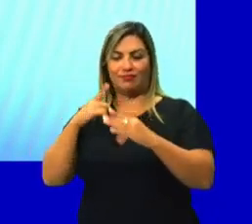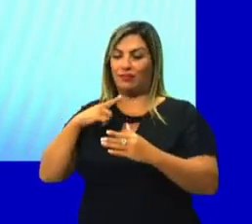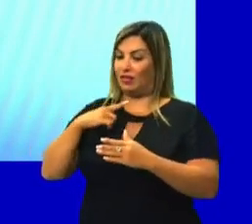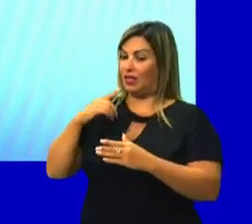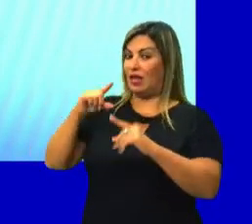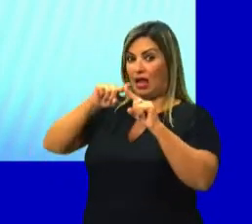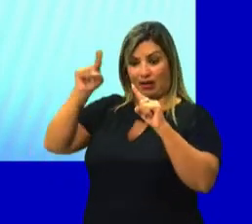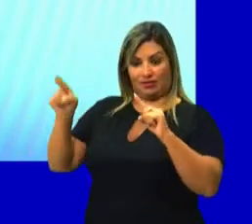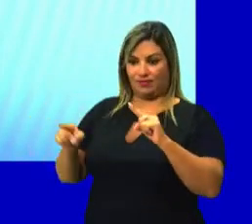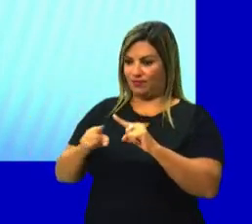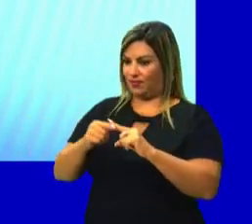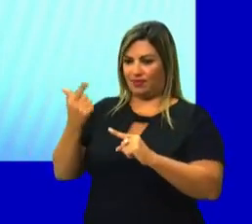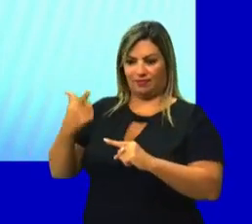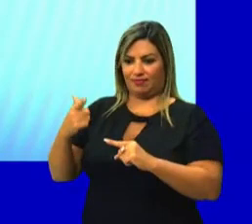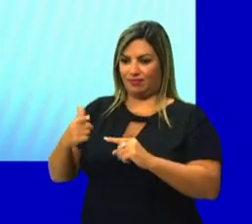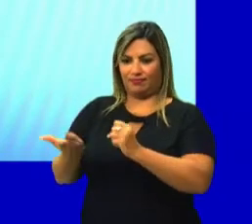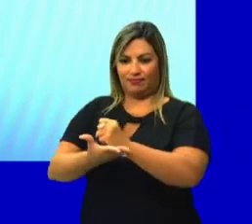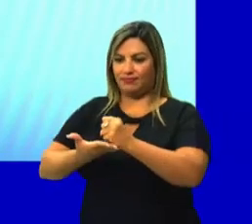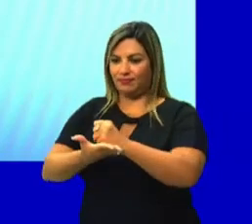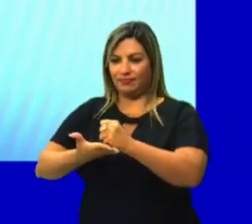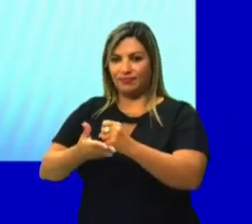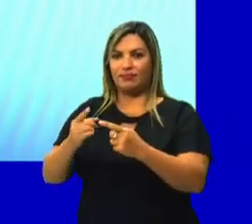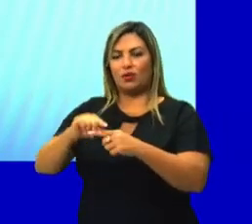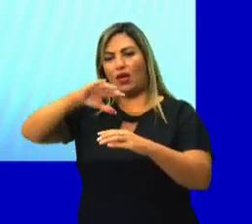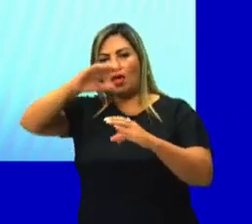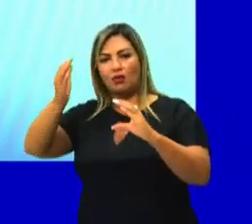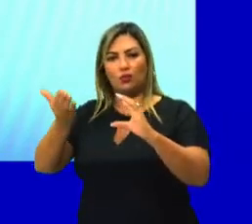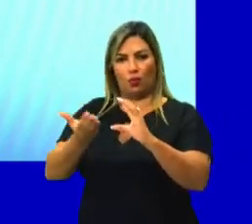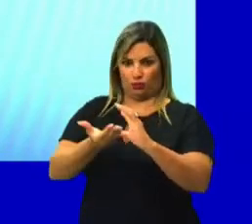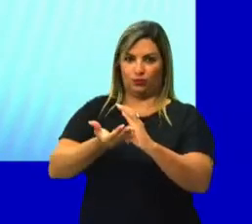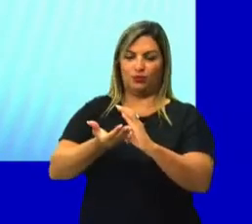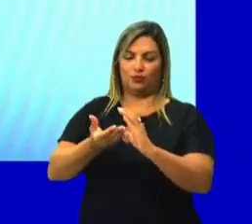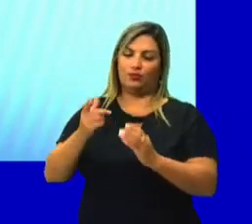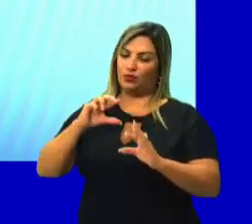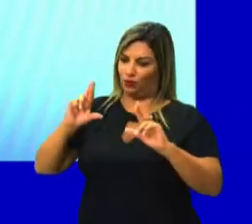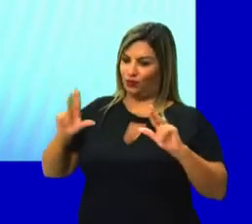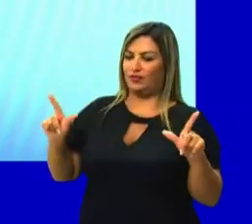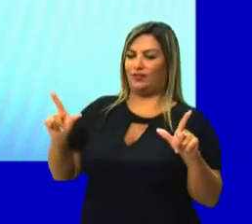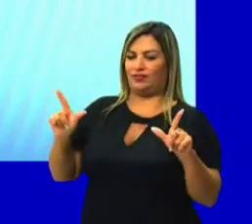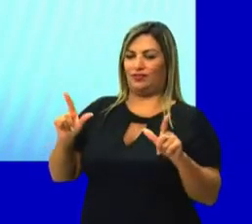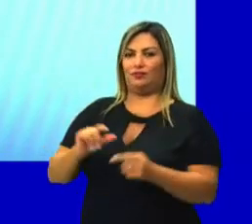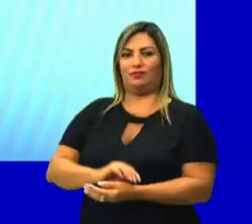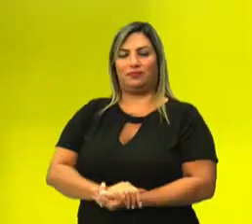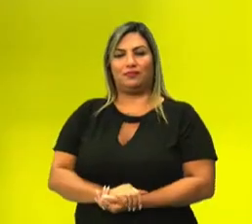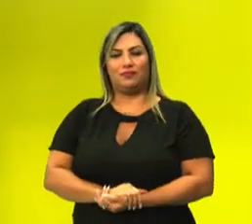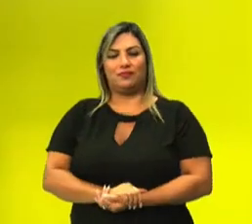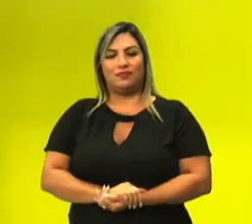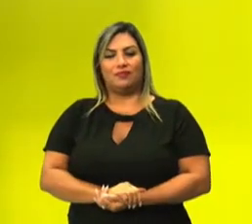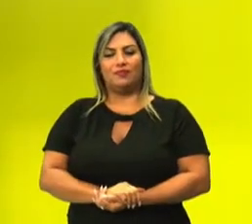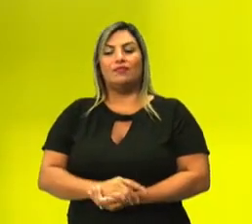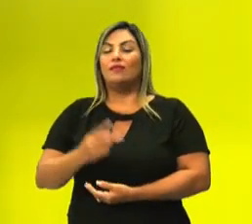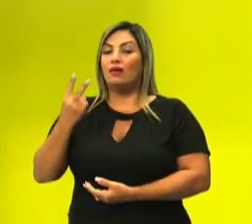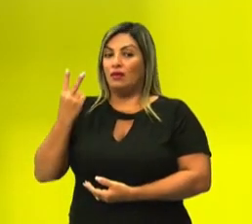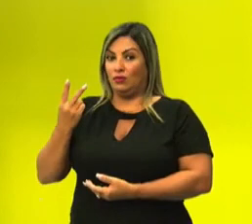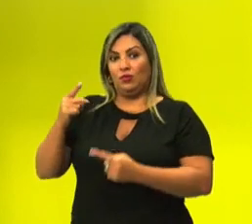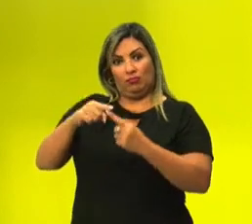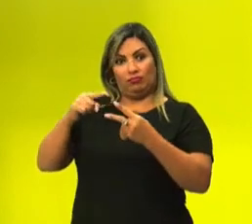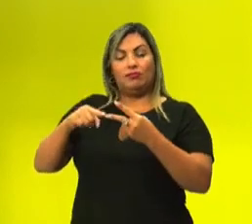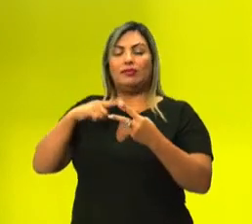porque ela é um corpo redondo, né? O cilindro e o cone também, mas eles encontram-se tendo essa face.